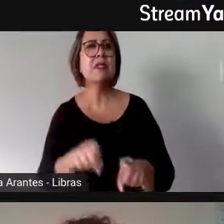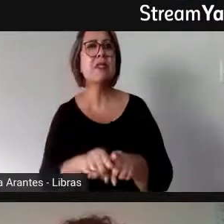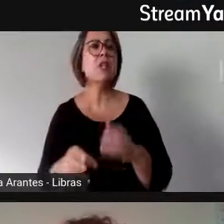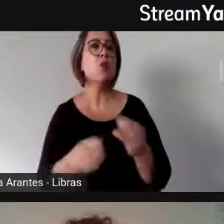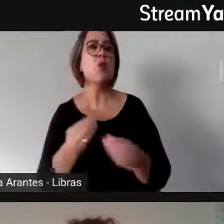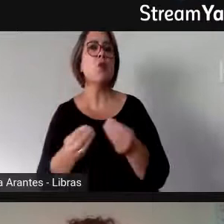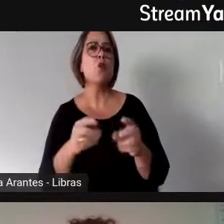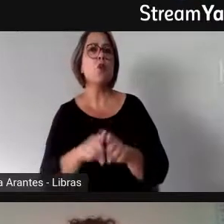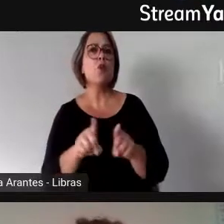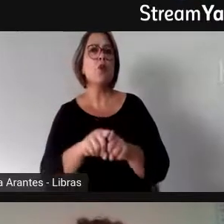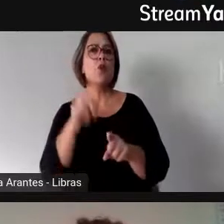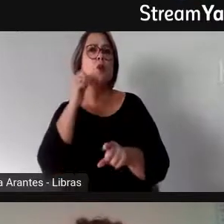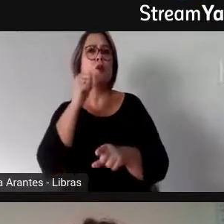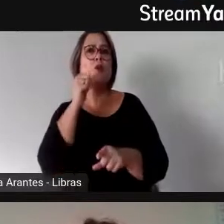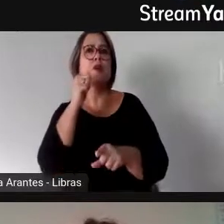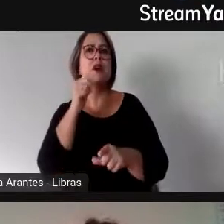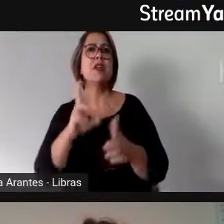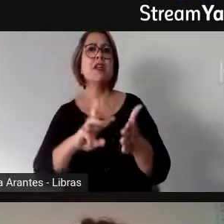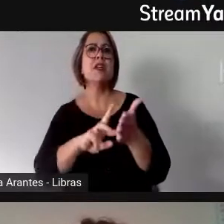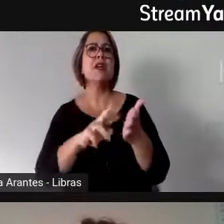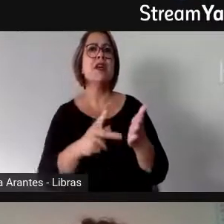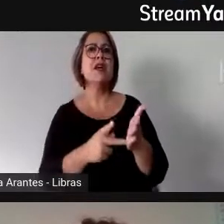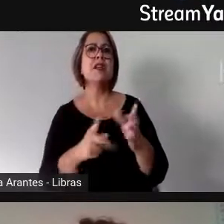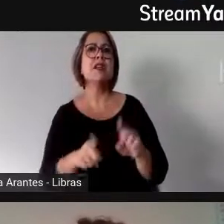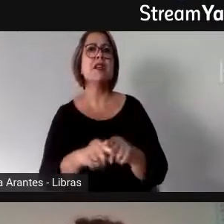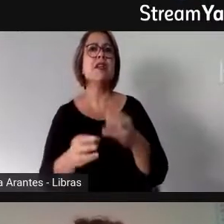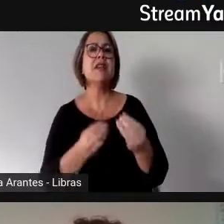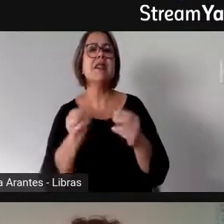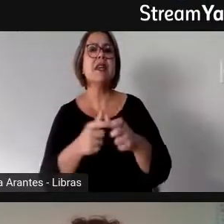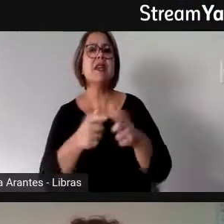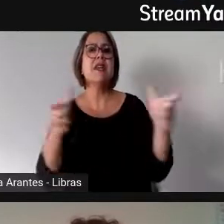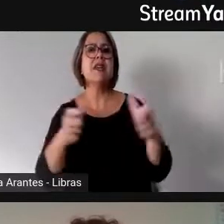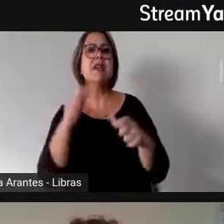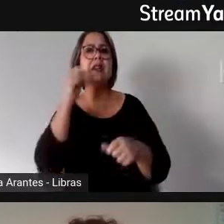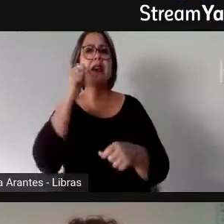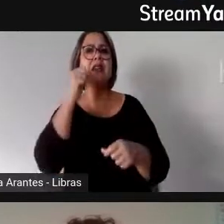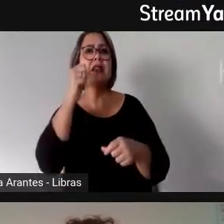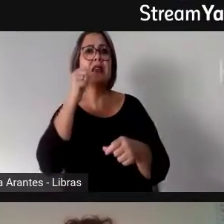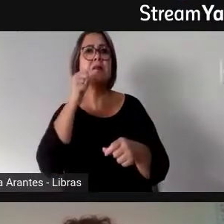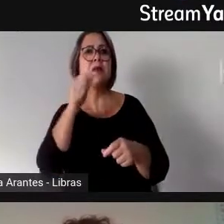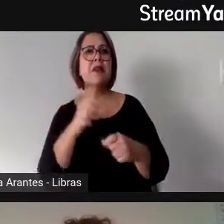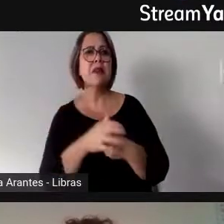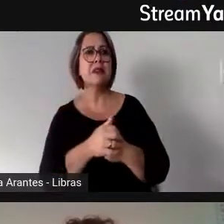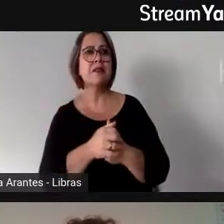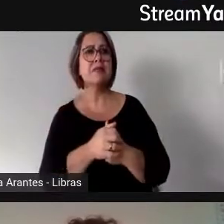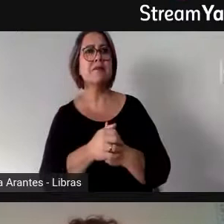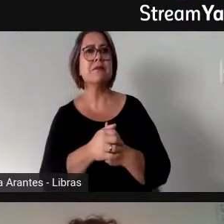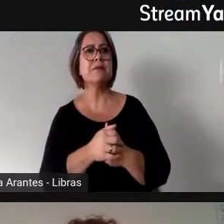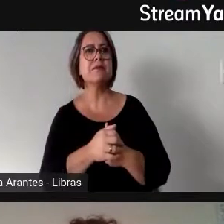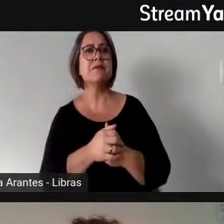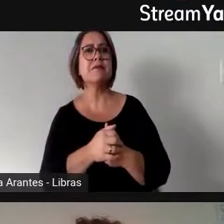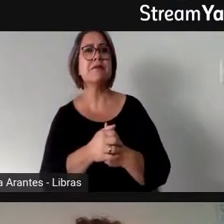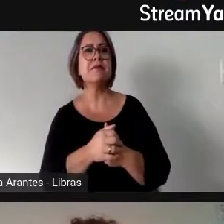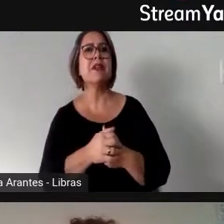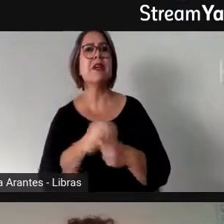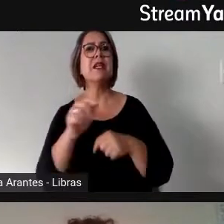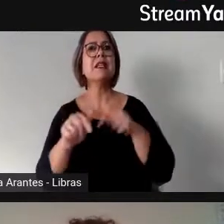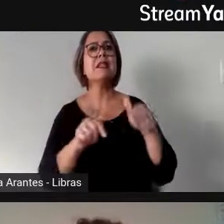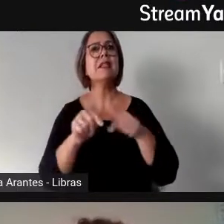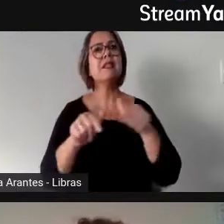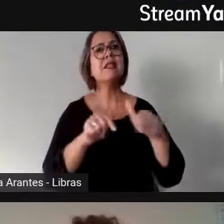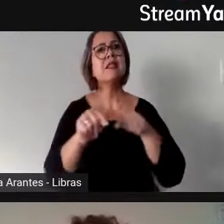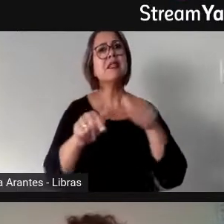identificar que muitas, a grande maioria das mulheres nas casas legislativas, elas trabalham com uma